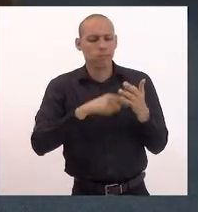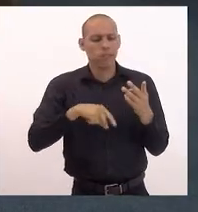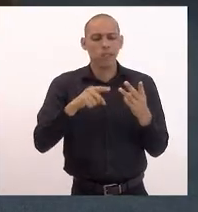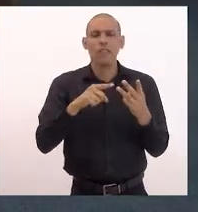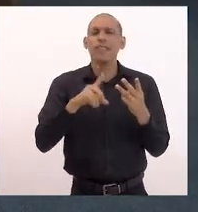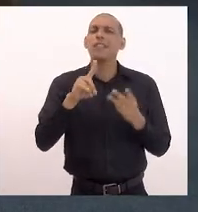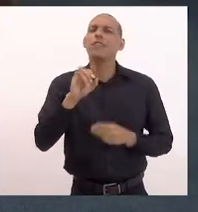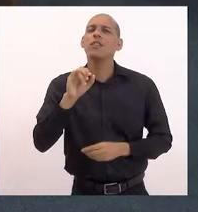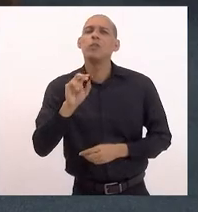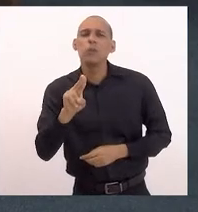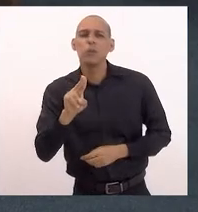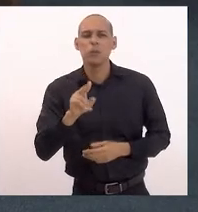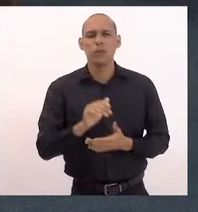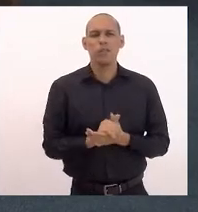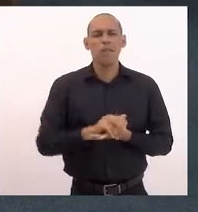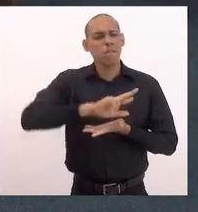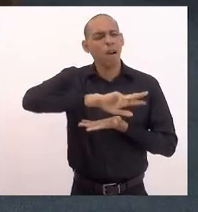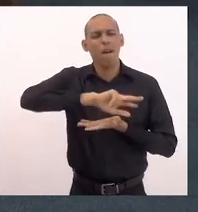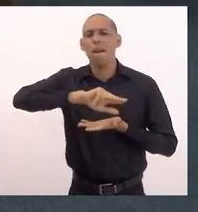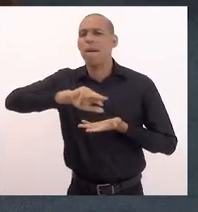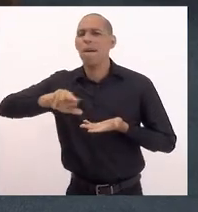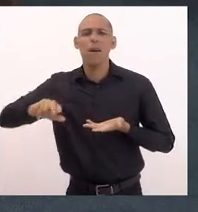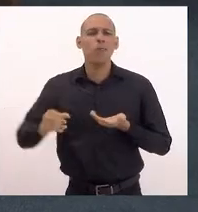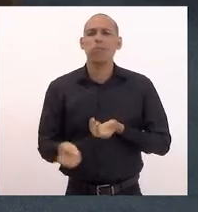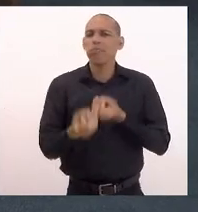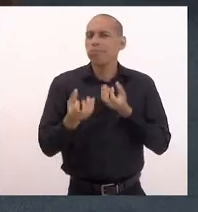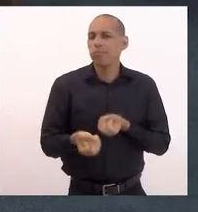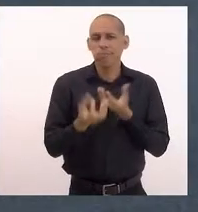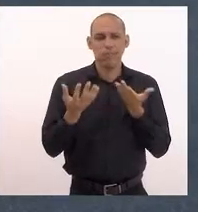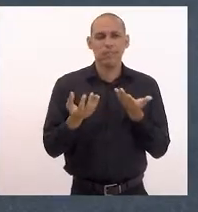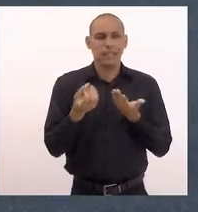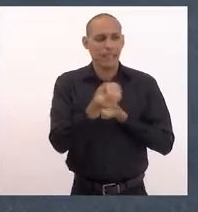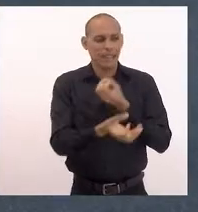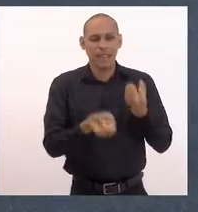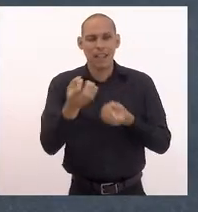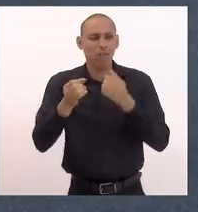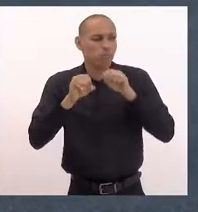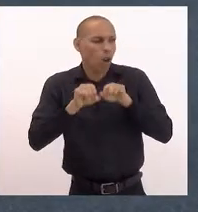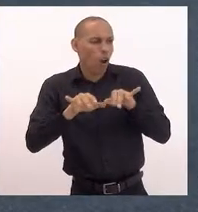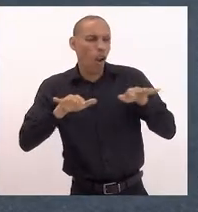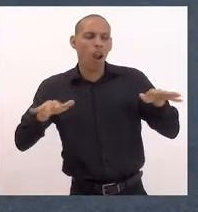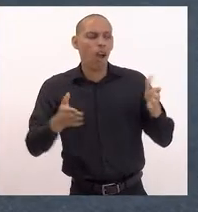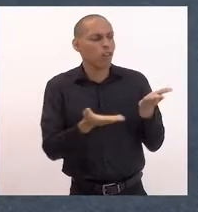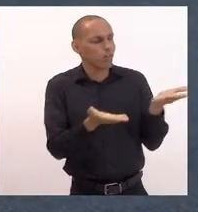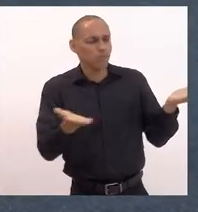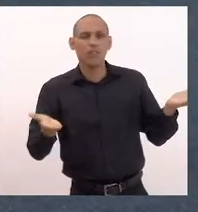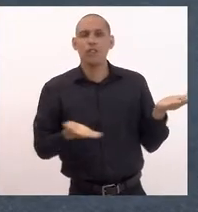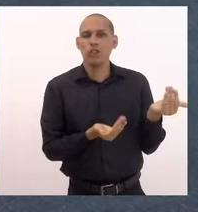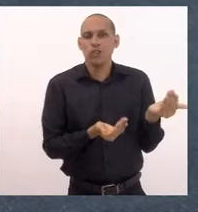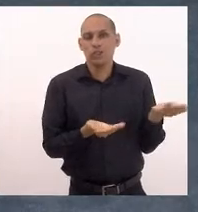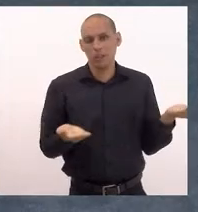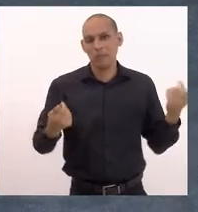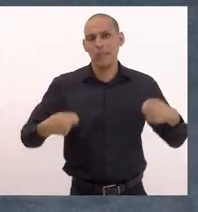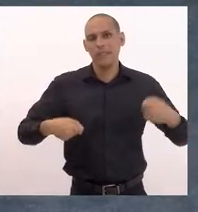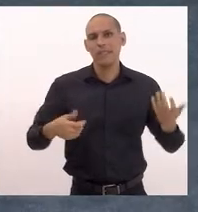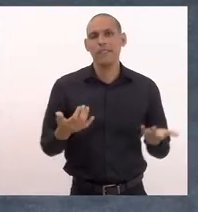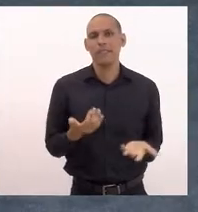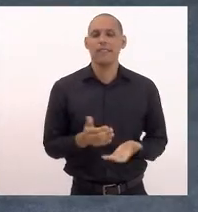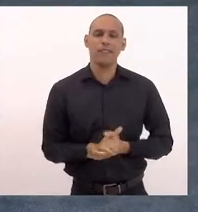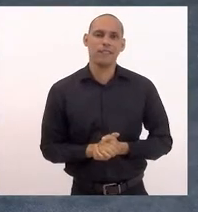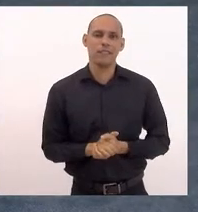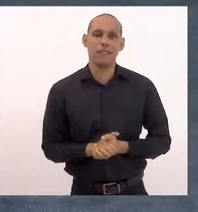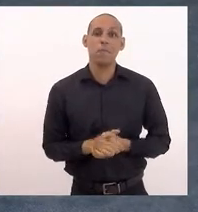de dio, e muitas informações que têm que ser passadas para essas jovens. Até porque,